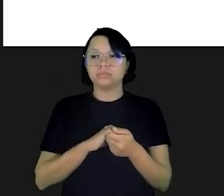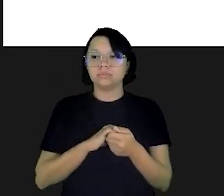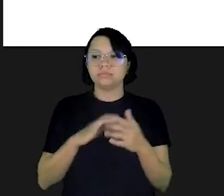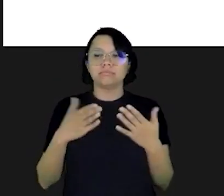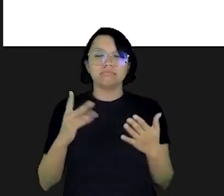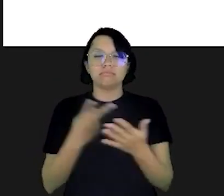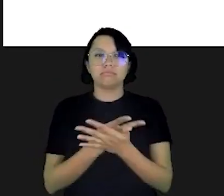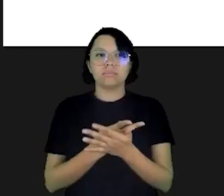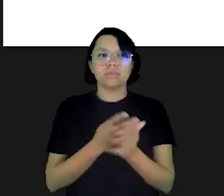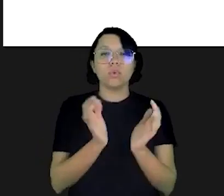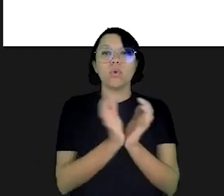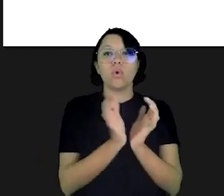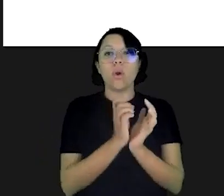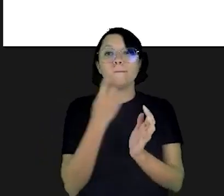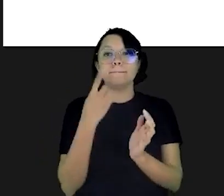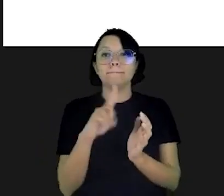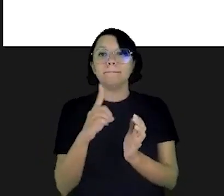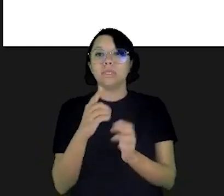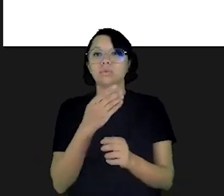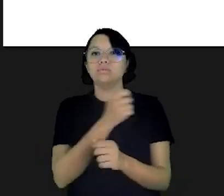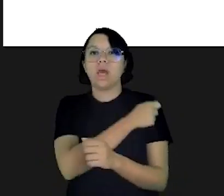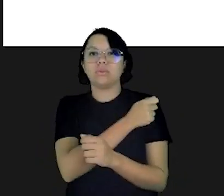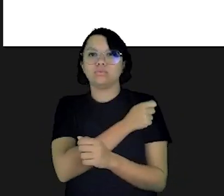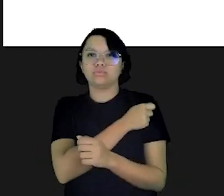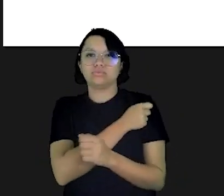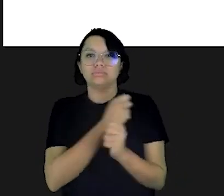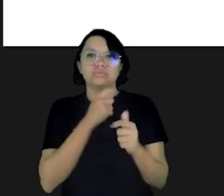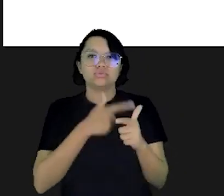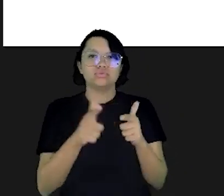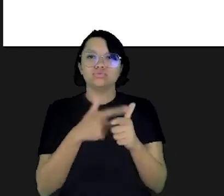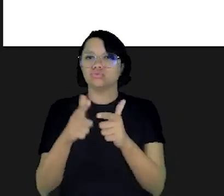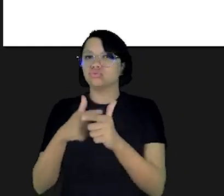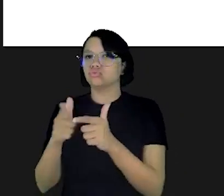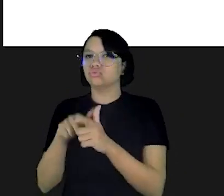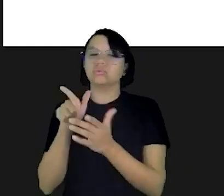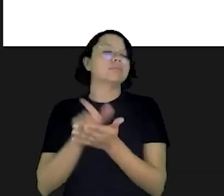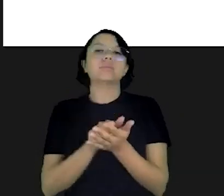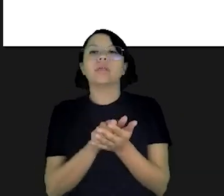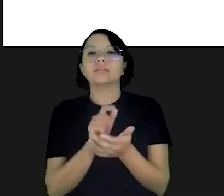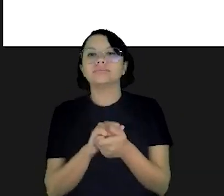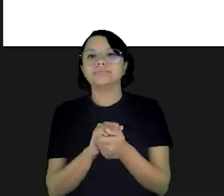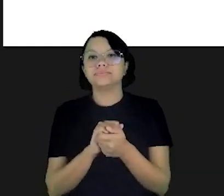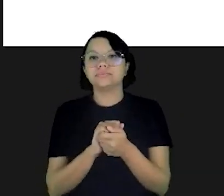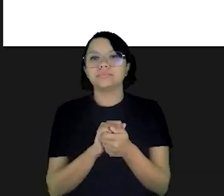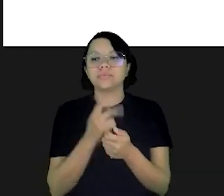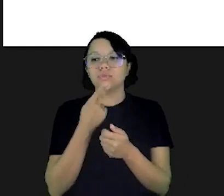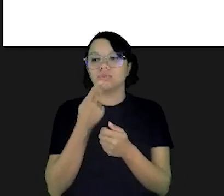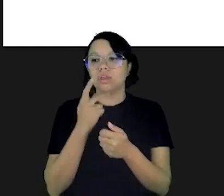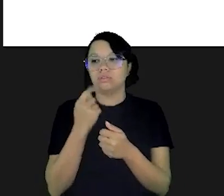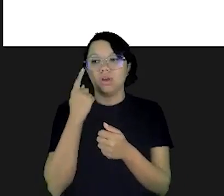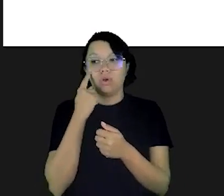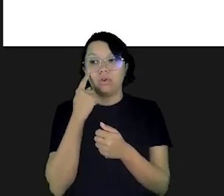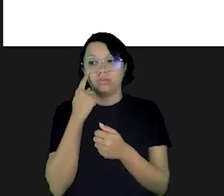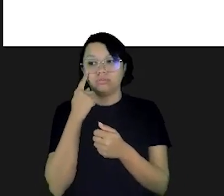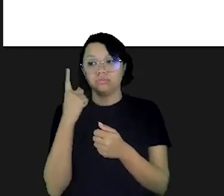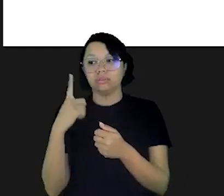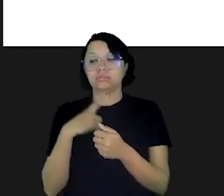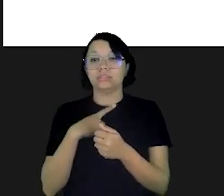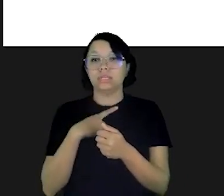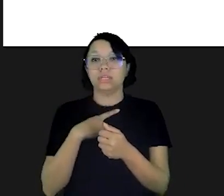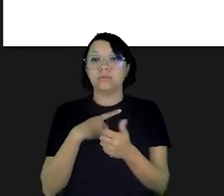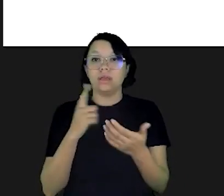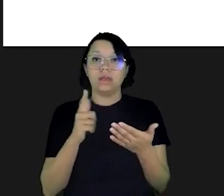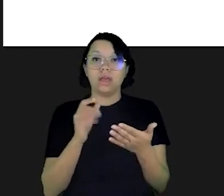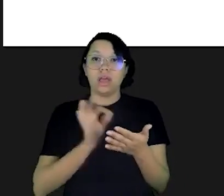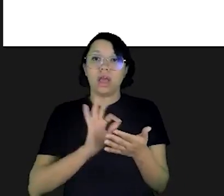Duke ele fez o seguinte ele pegou um conjunto de mil estudantes e distribuiu para eles um folhetinho impresso